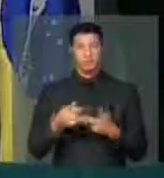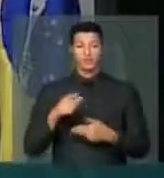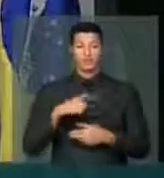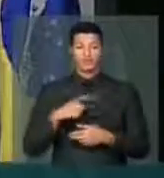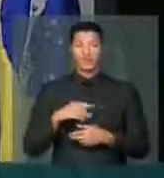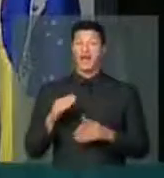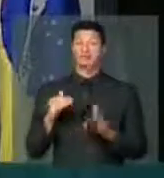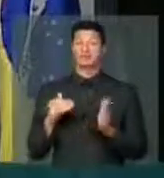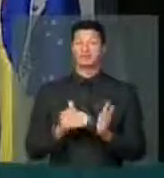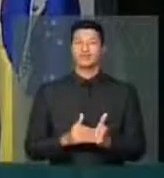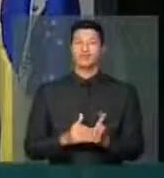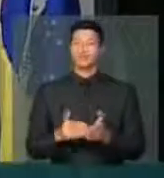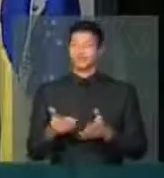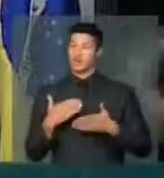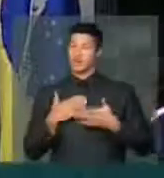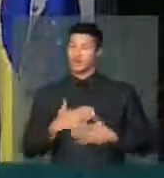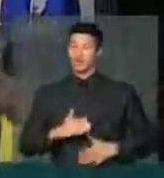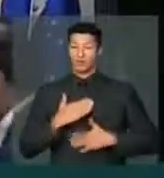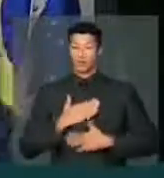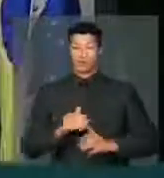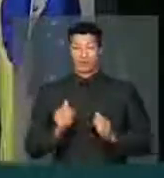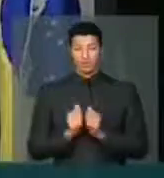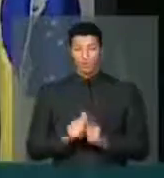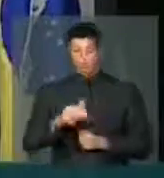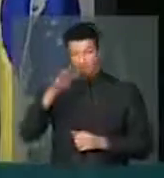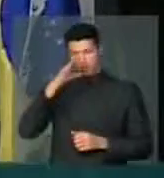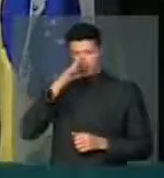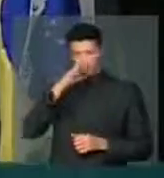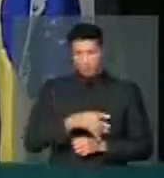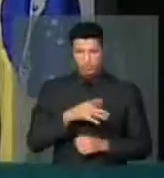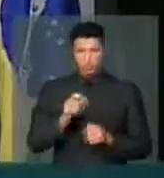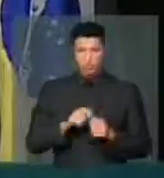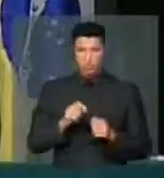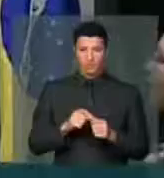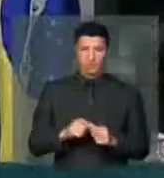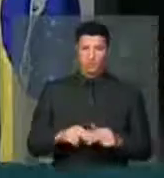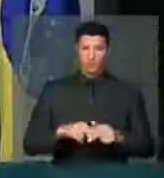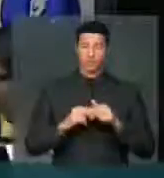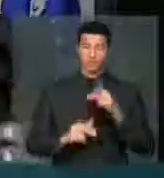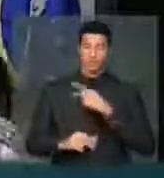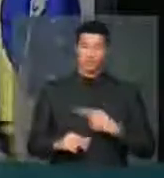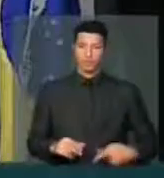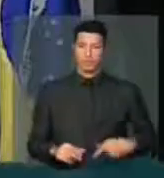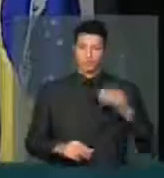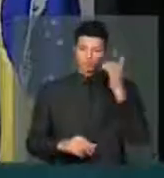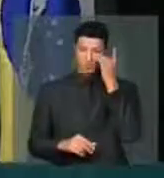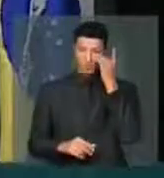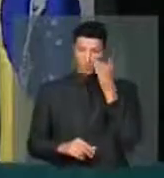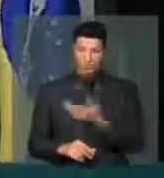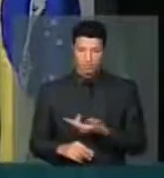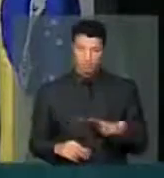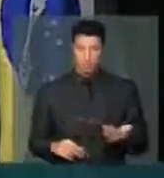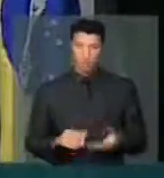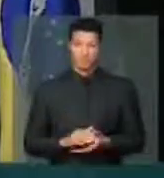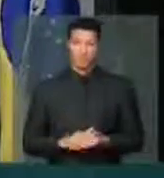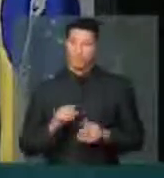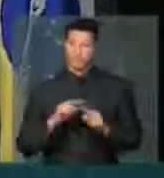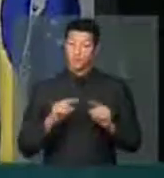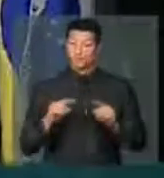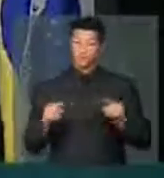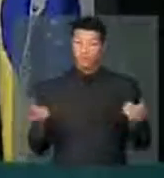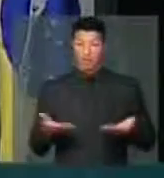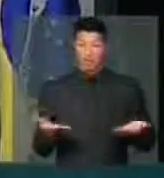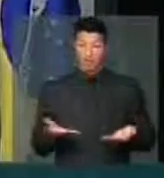tem sido até leniente com os absurdos praticados pela presidência da República. Só que